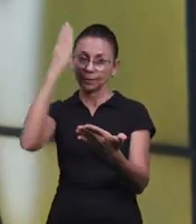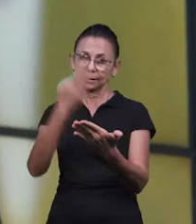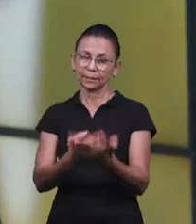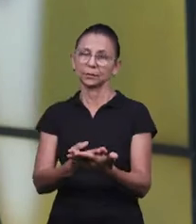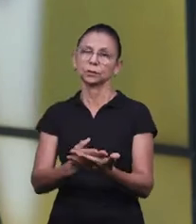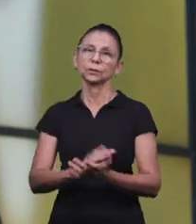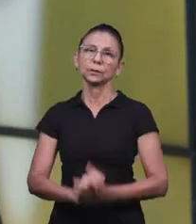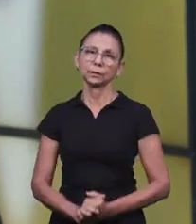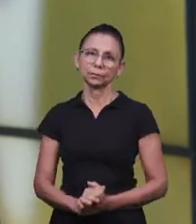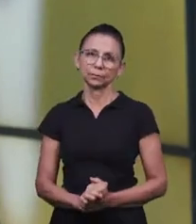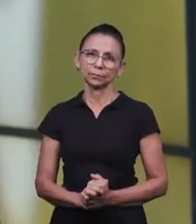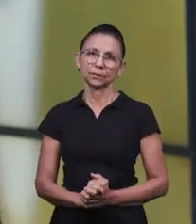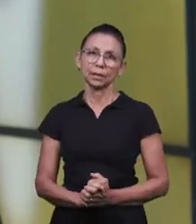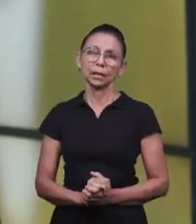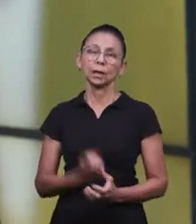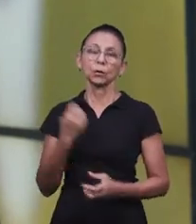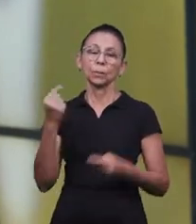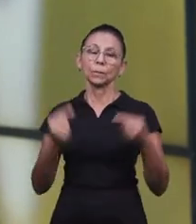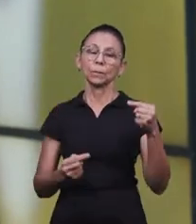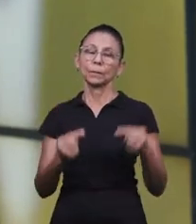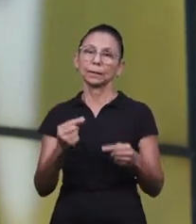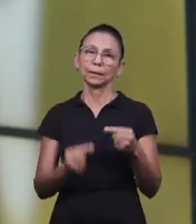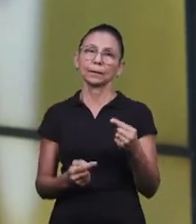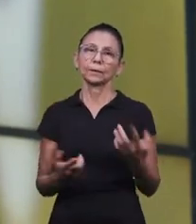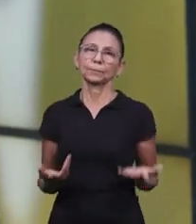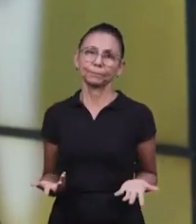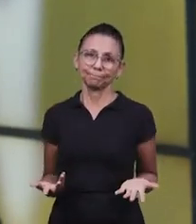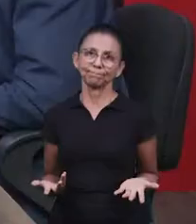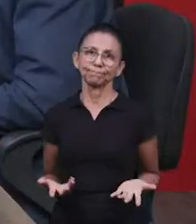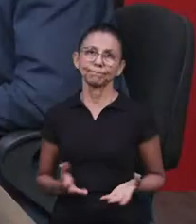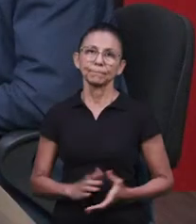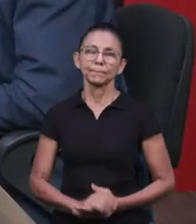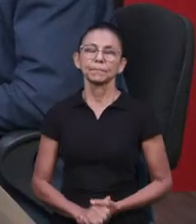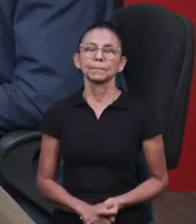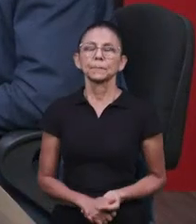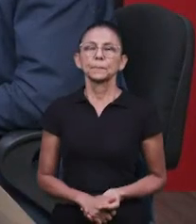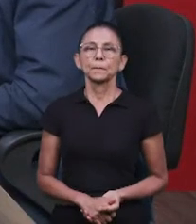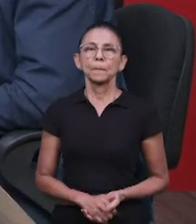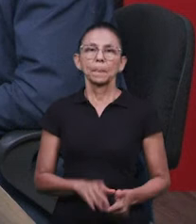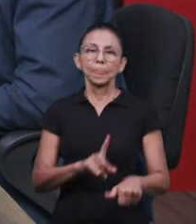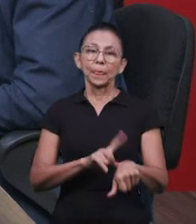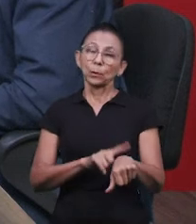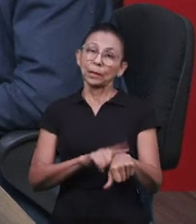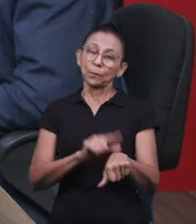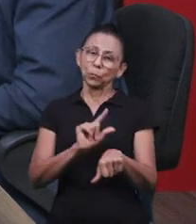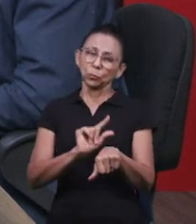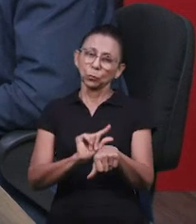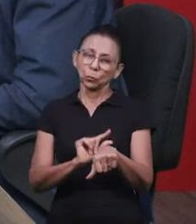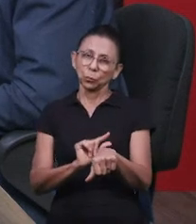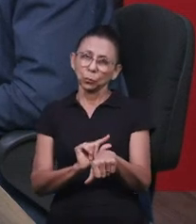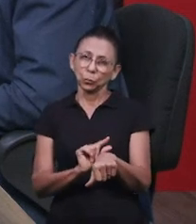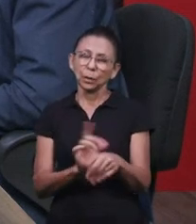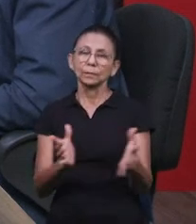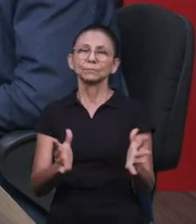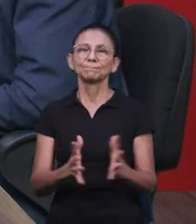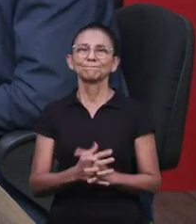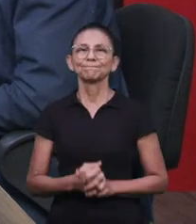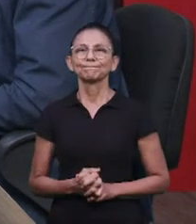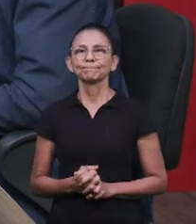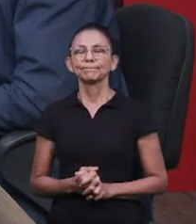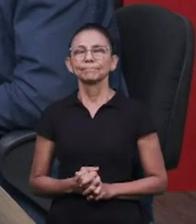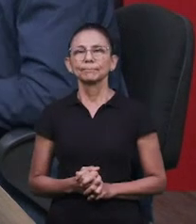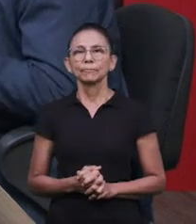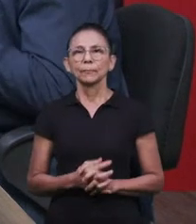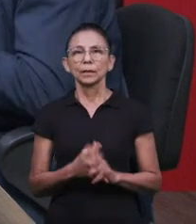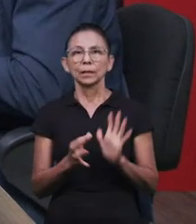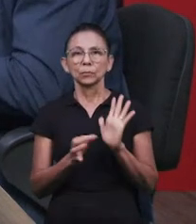complicado você enfrentar essas dificuldades de hoje em dia. Ok. A gente está com o tempo já apertado, né? Nós temos essa